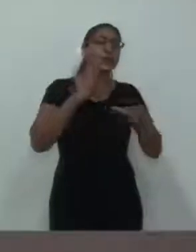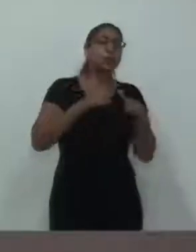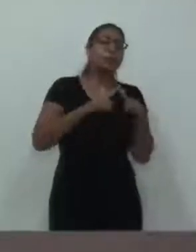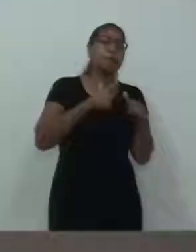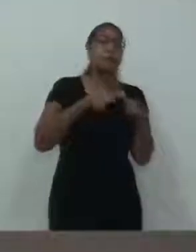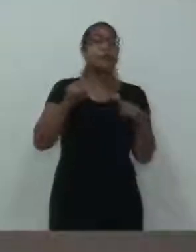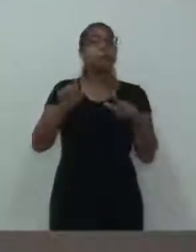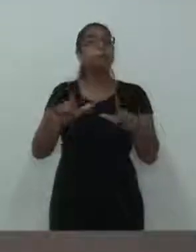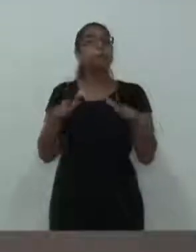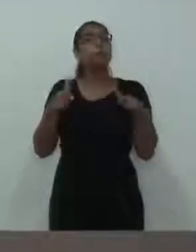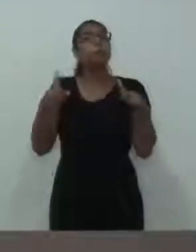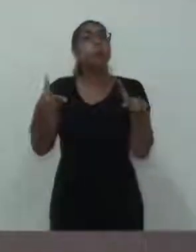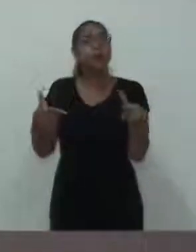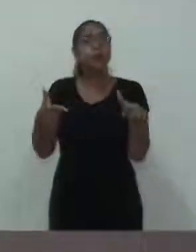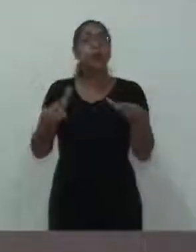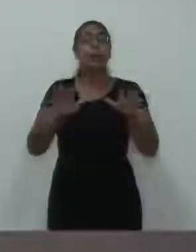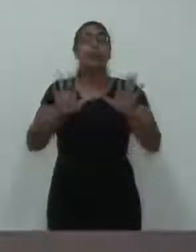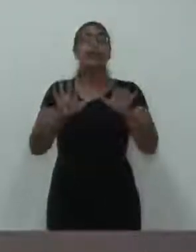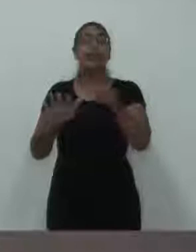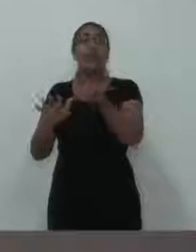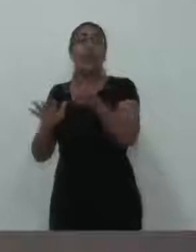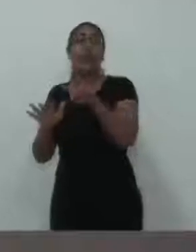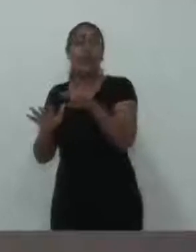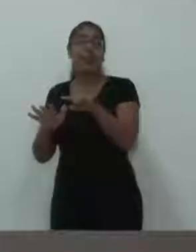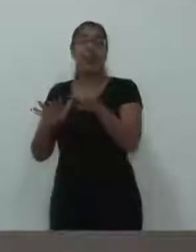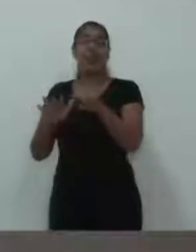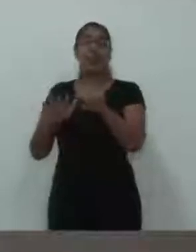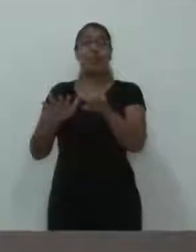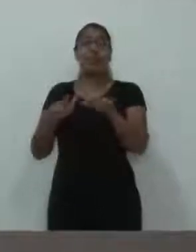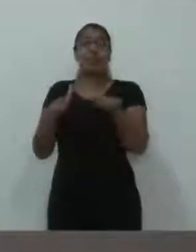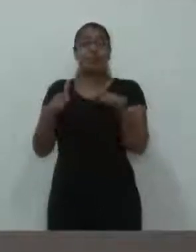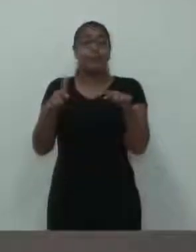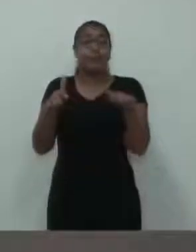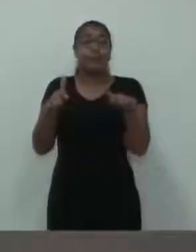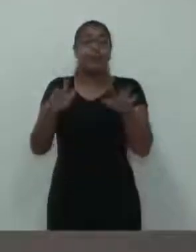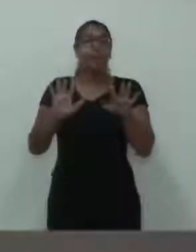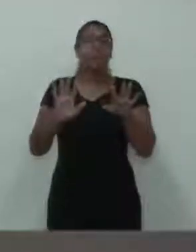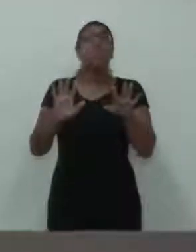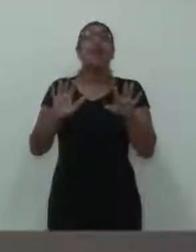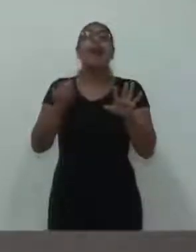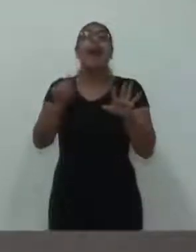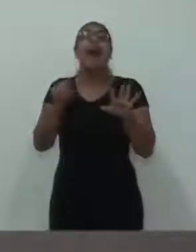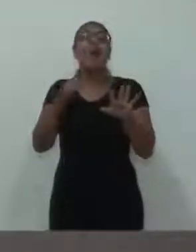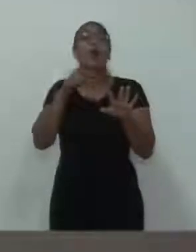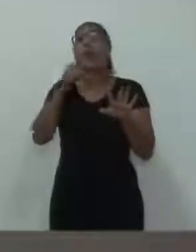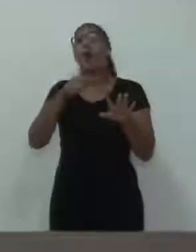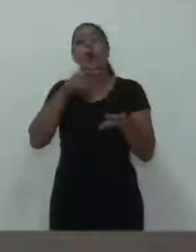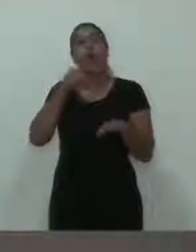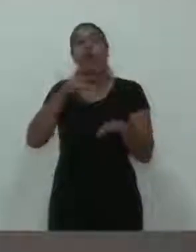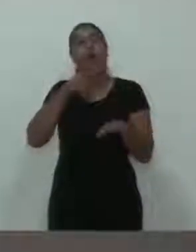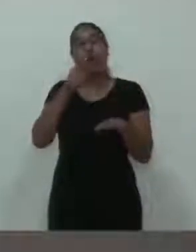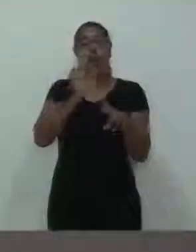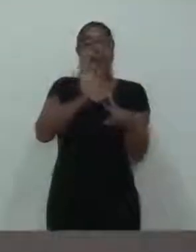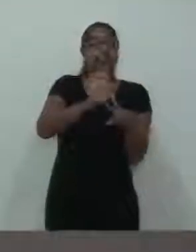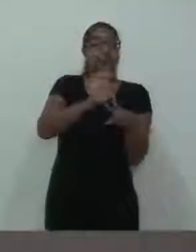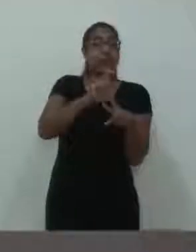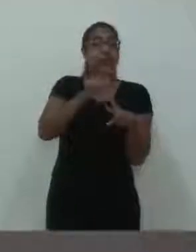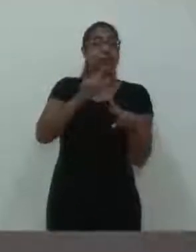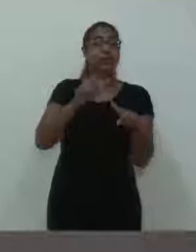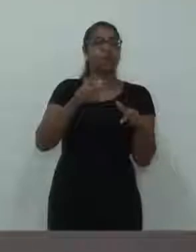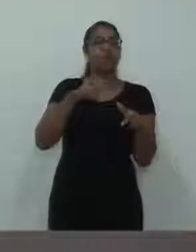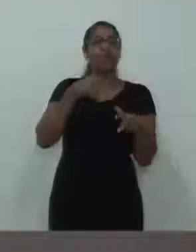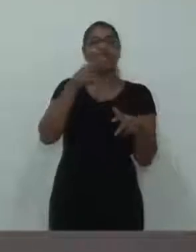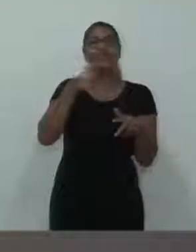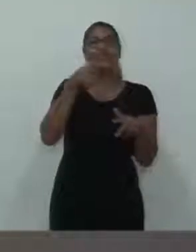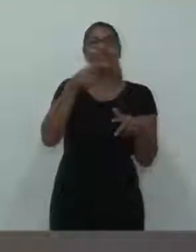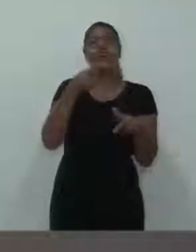coisas que fogem da alçada do executivo, do próprio secretário, que aí nós estamos falando do